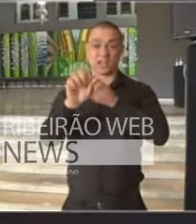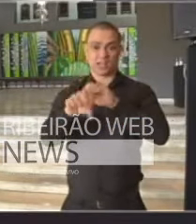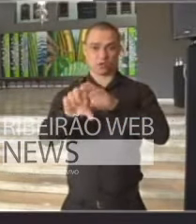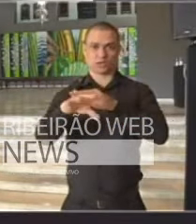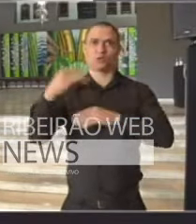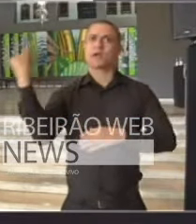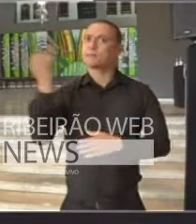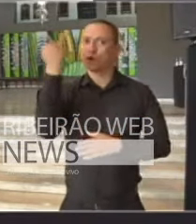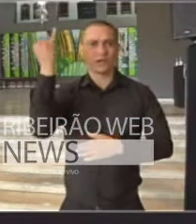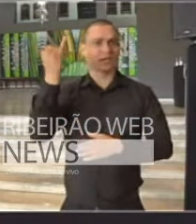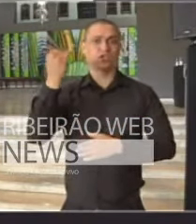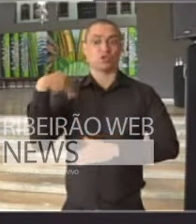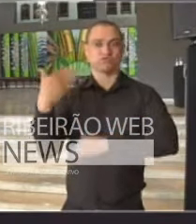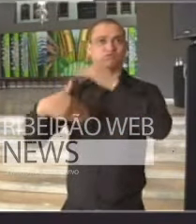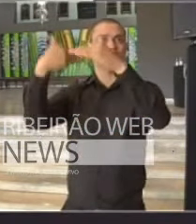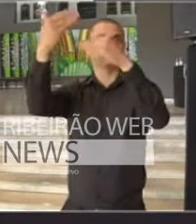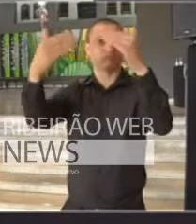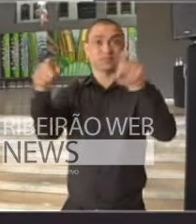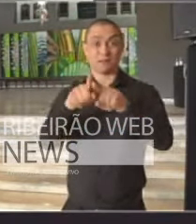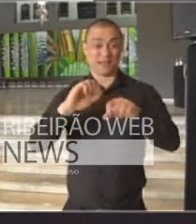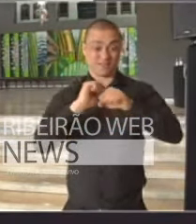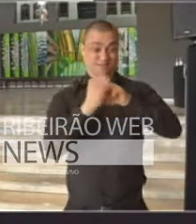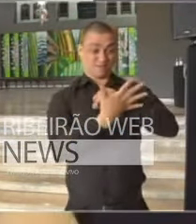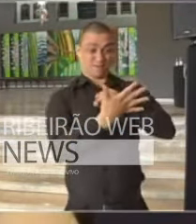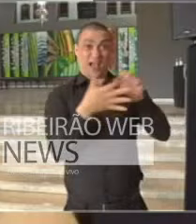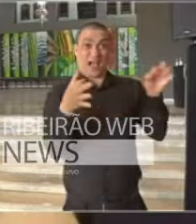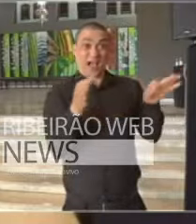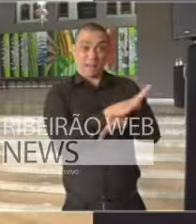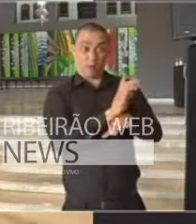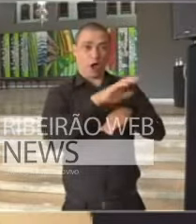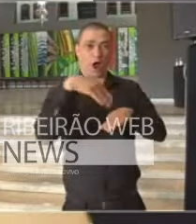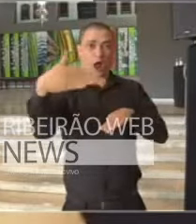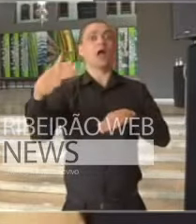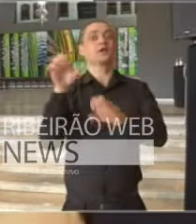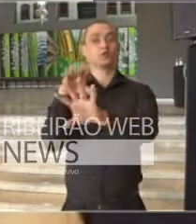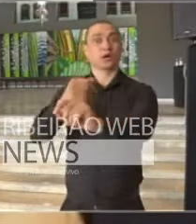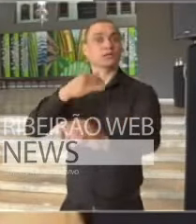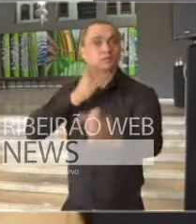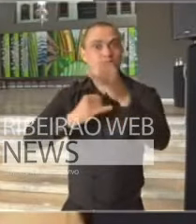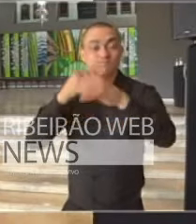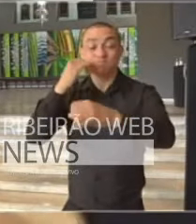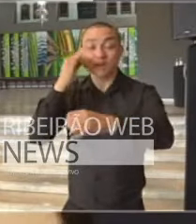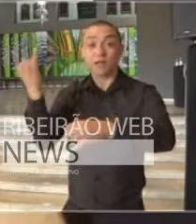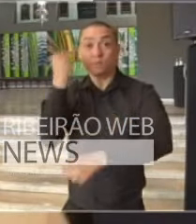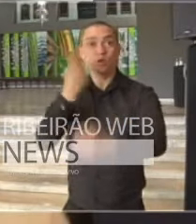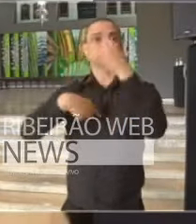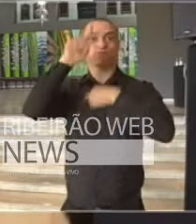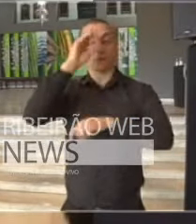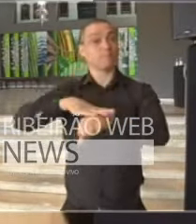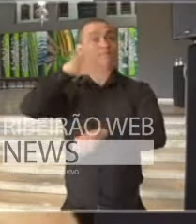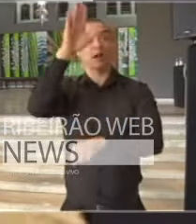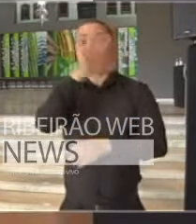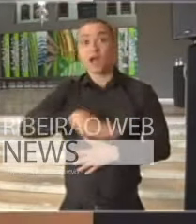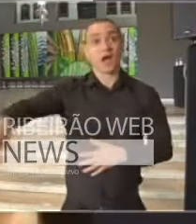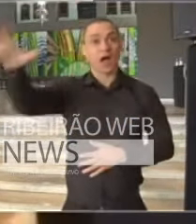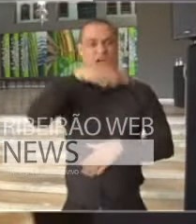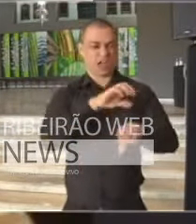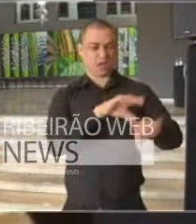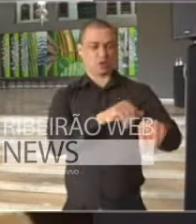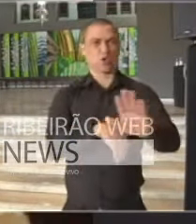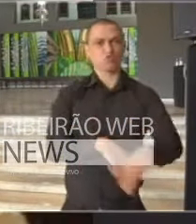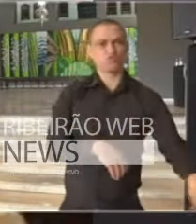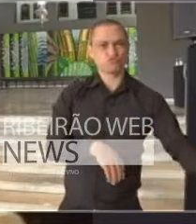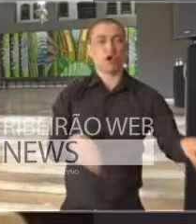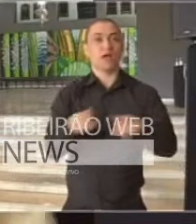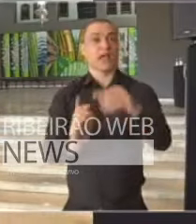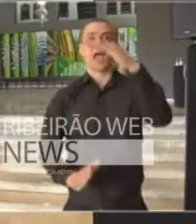fundamental para o desenvolvimento, especialmente pós-pandemia. Educação será mais importante ainda em todas as suas dimensões, desde educação infantil